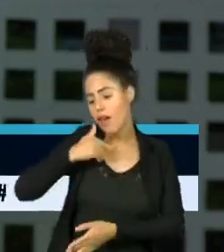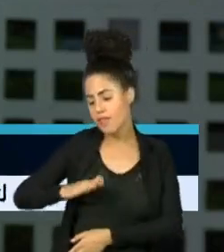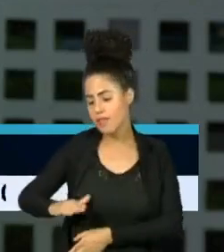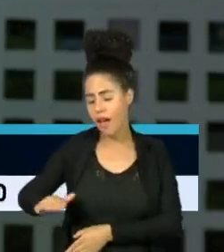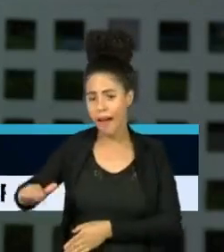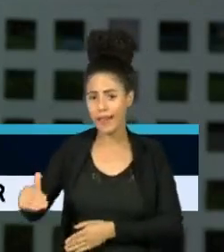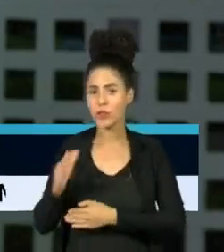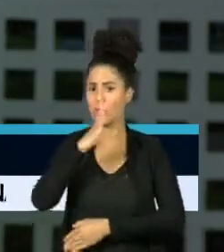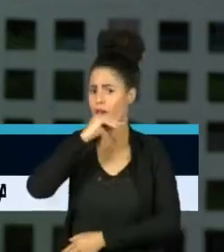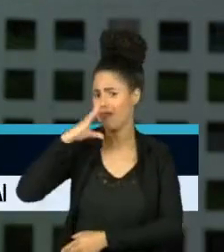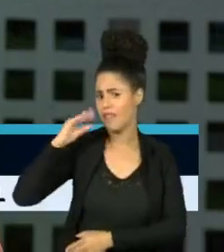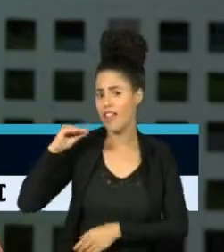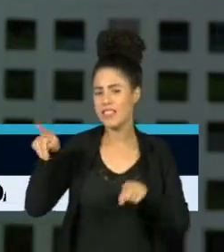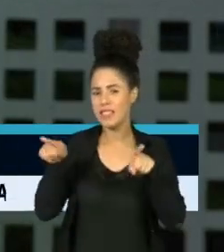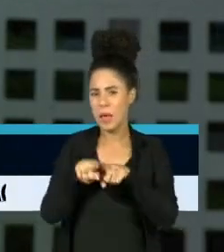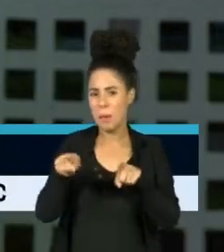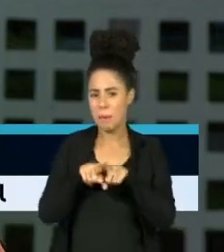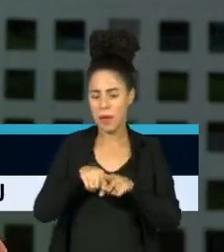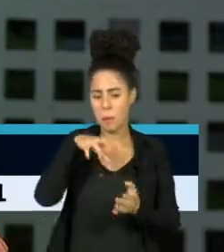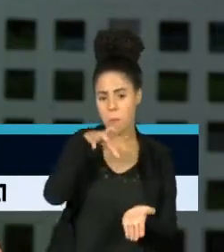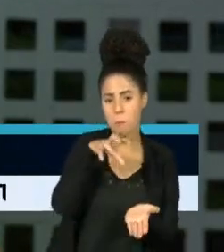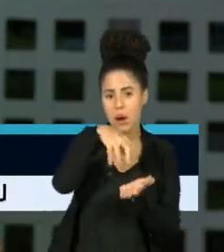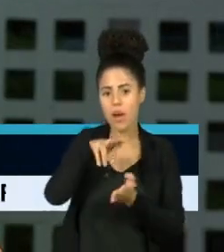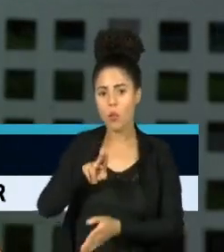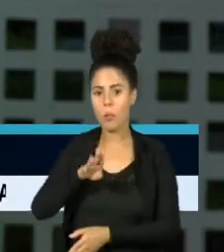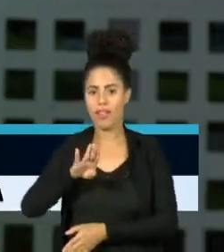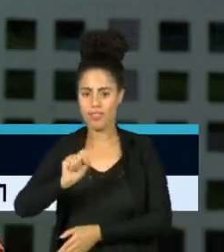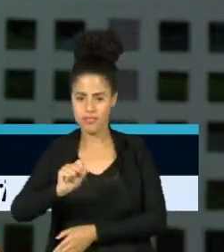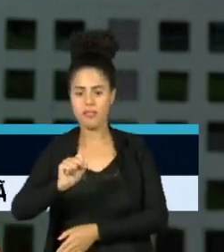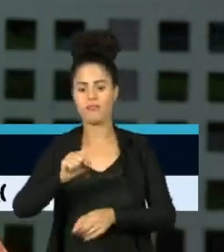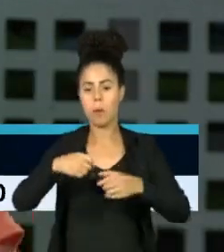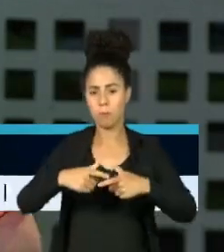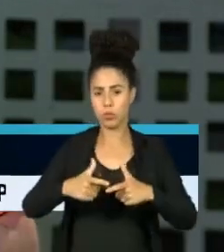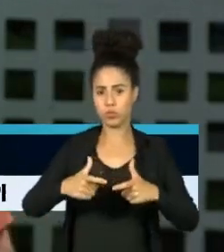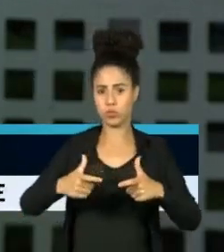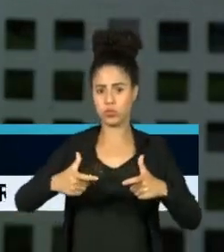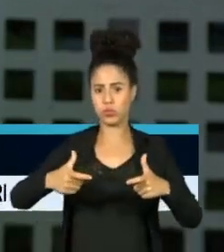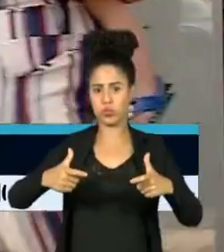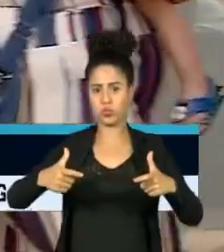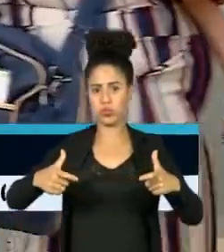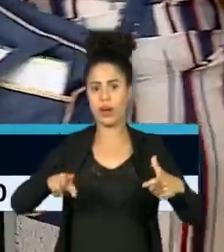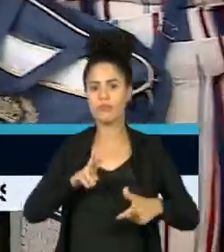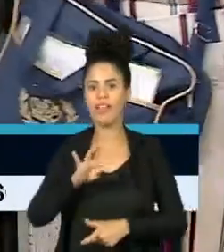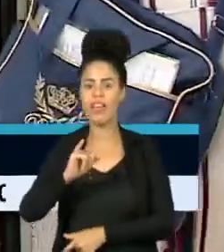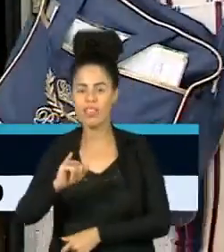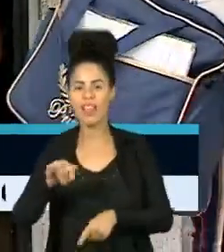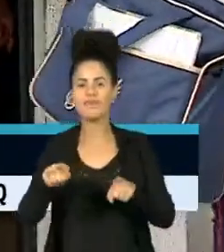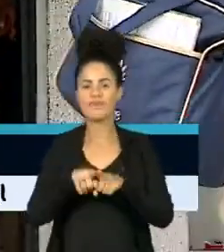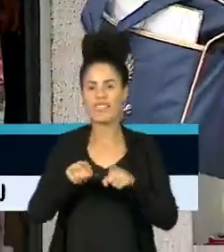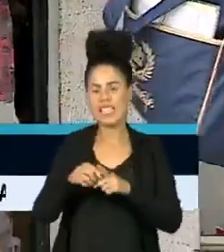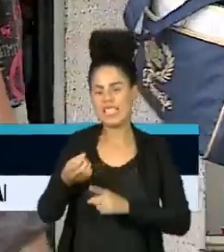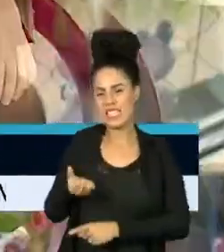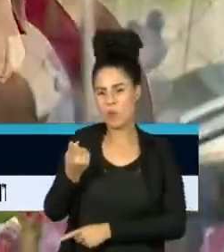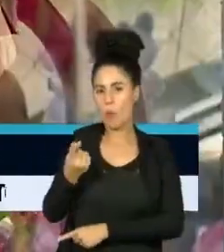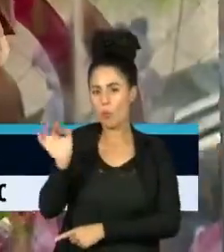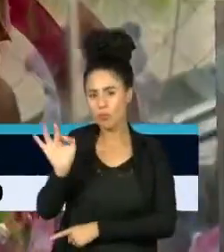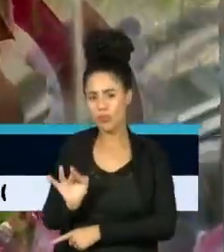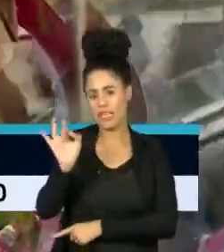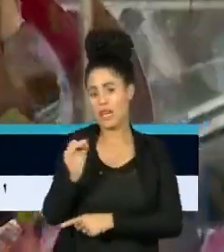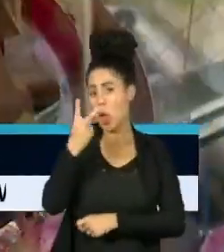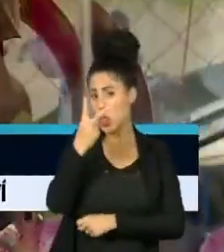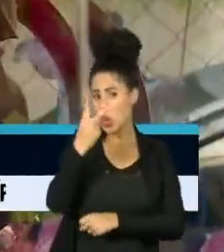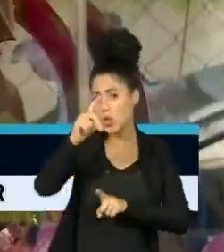e adolescentes em unidades intensivas aumentou 61% em dois